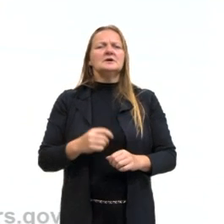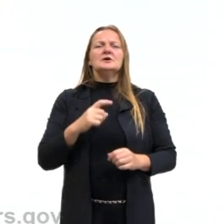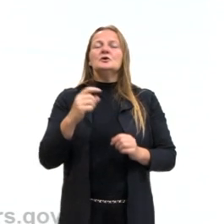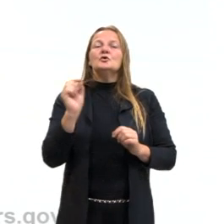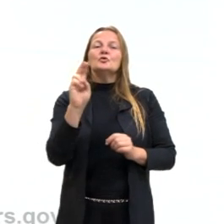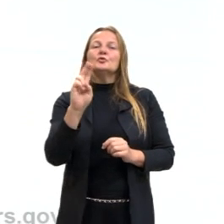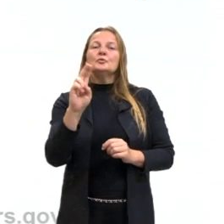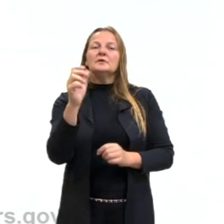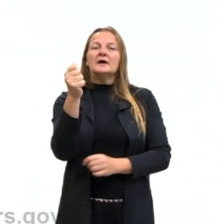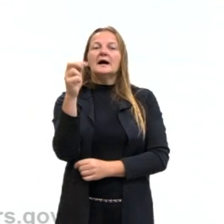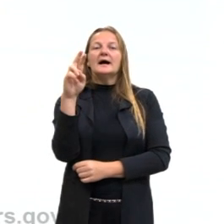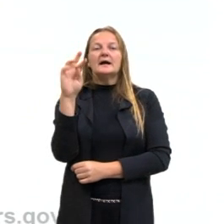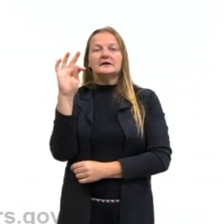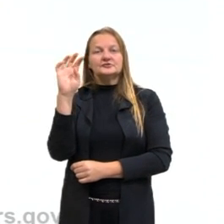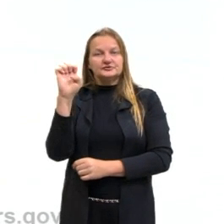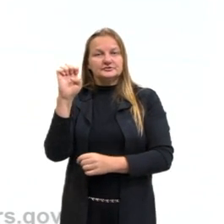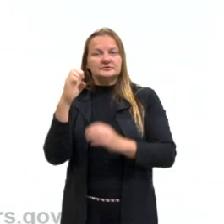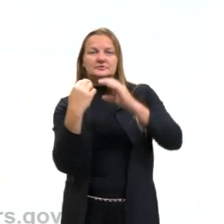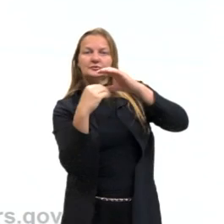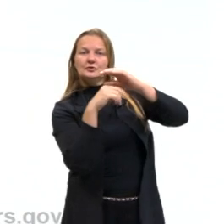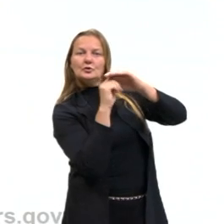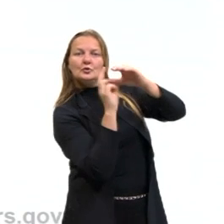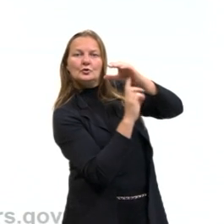denominada arte rupestre,